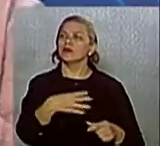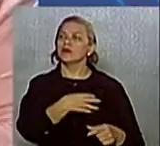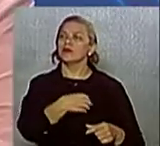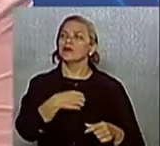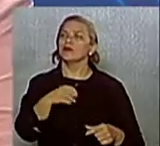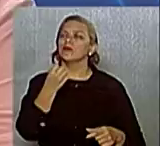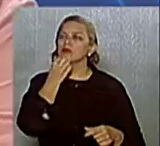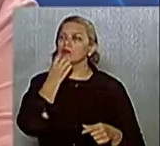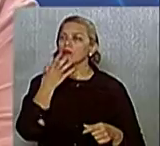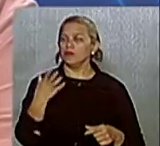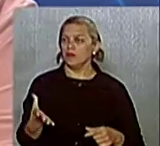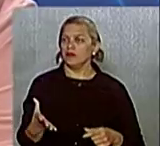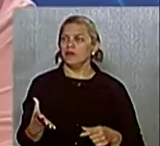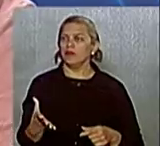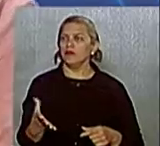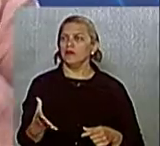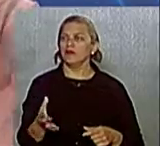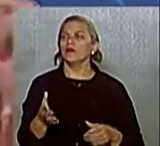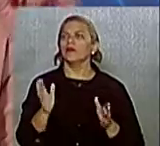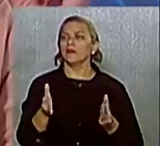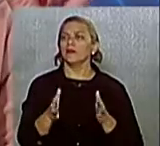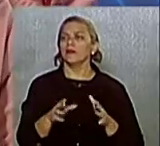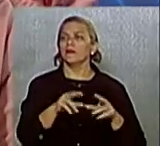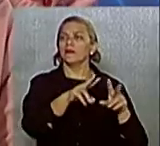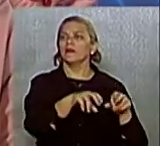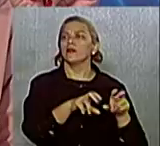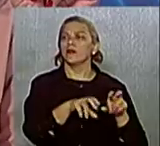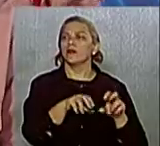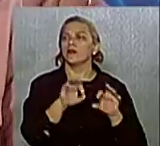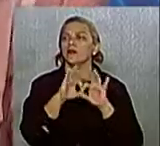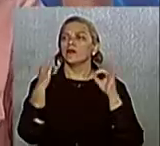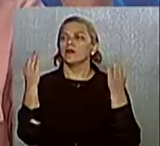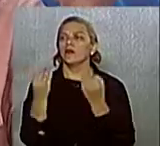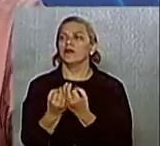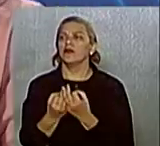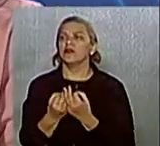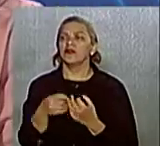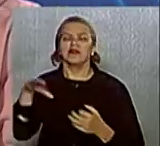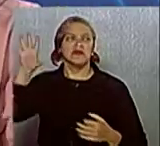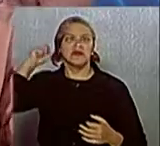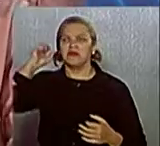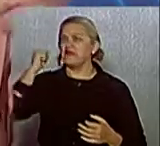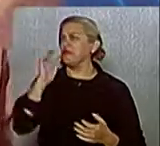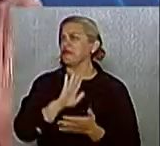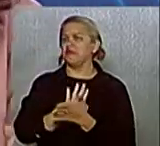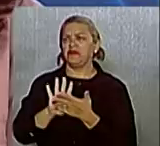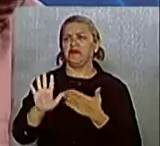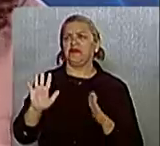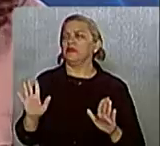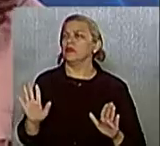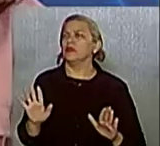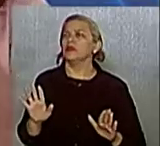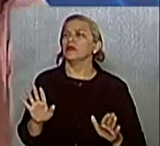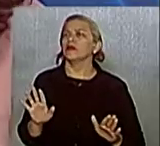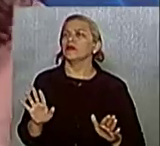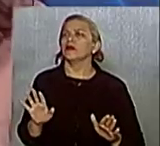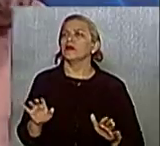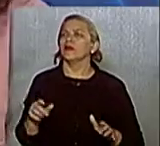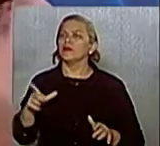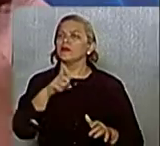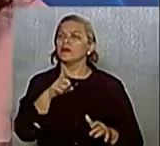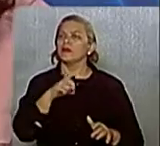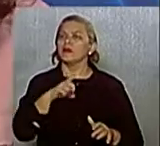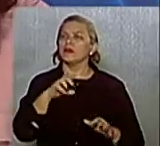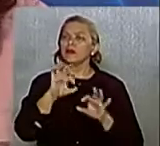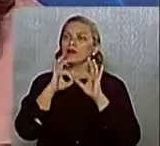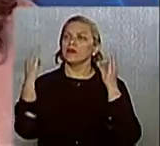Com relação à agricultura familiar, não é isso que a gente ouve. Tem famílias lá que estão pedindo reuniões para